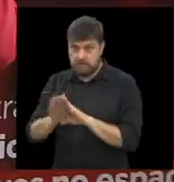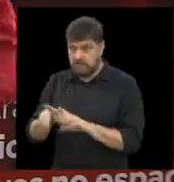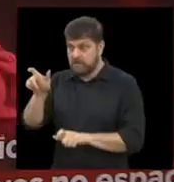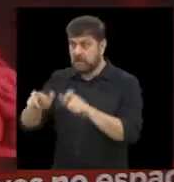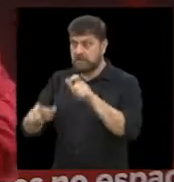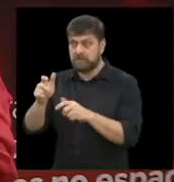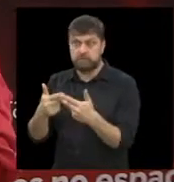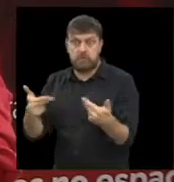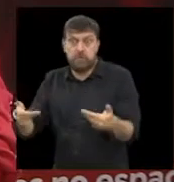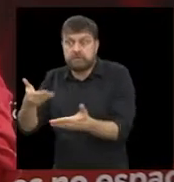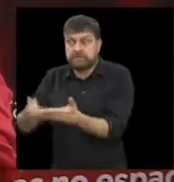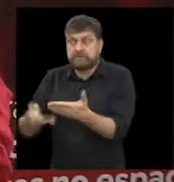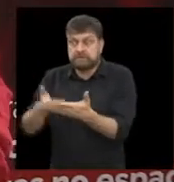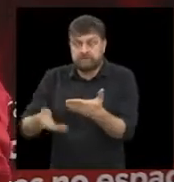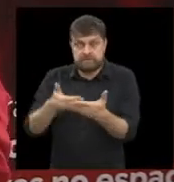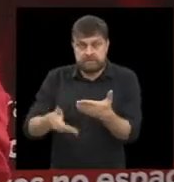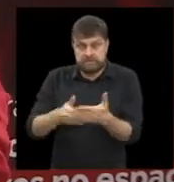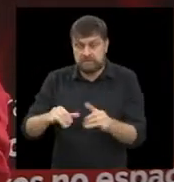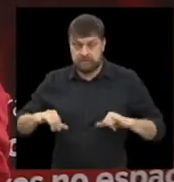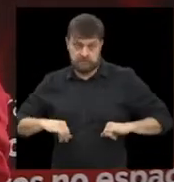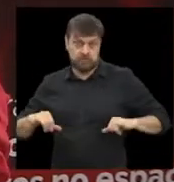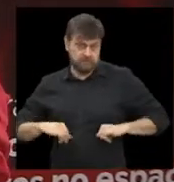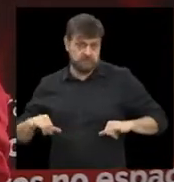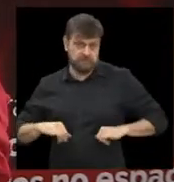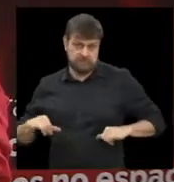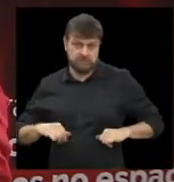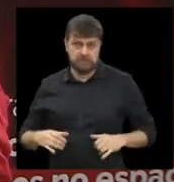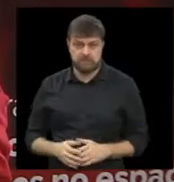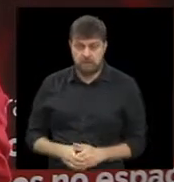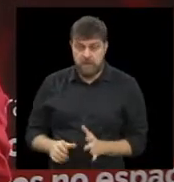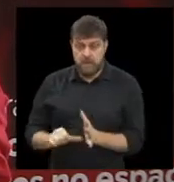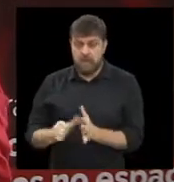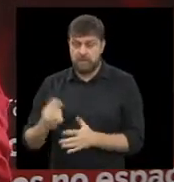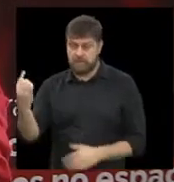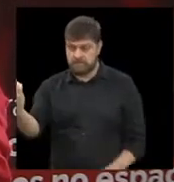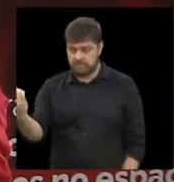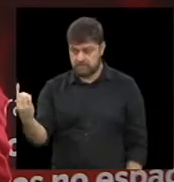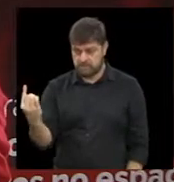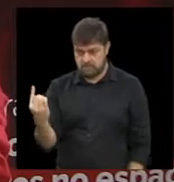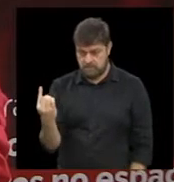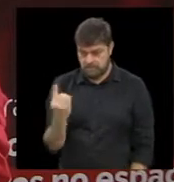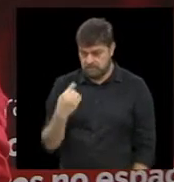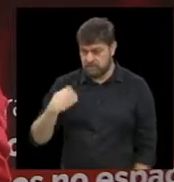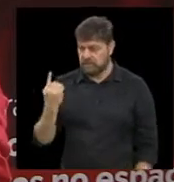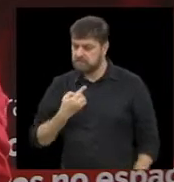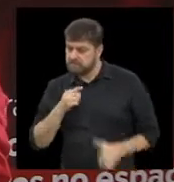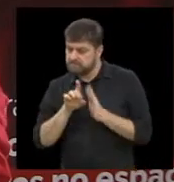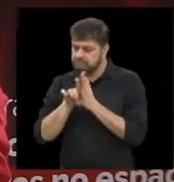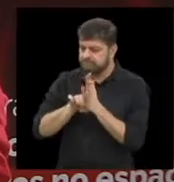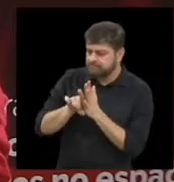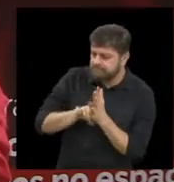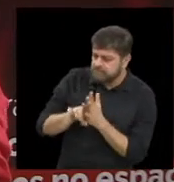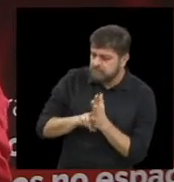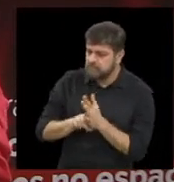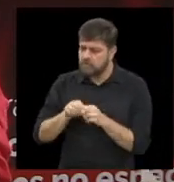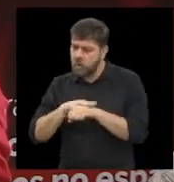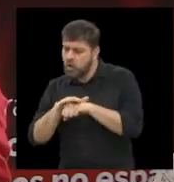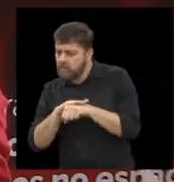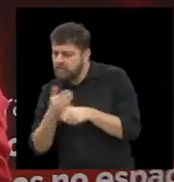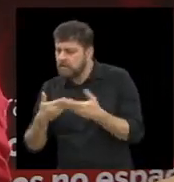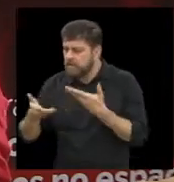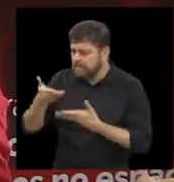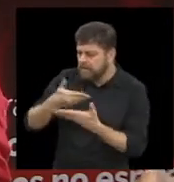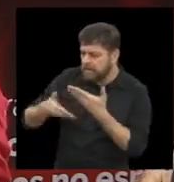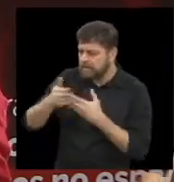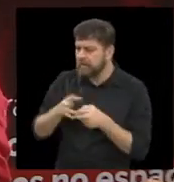patrimonial. Então, primeiro, a pessoa chega, é feita uma triagem,